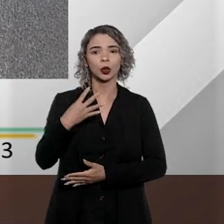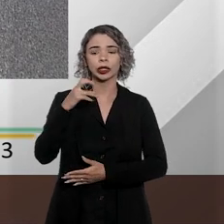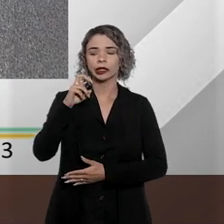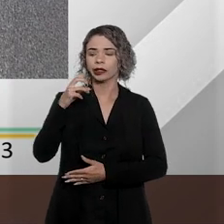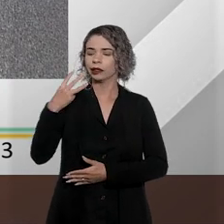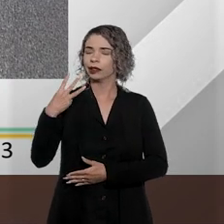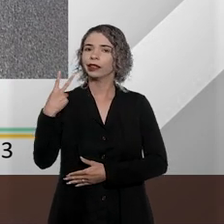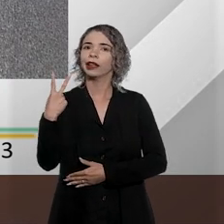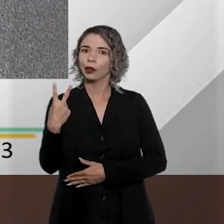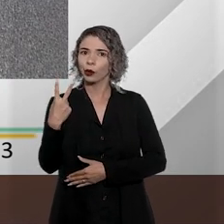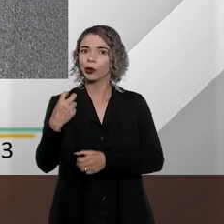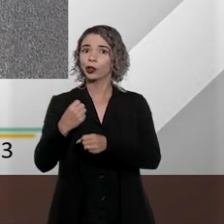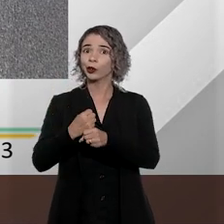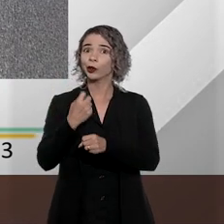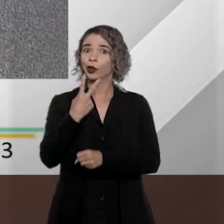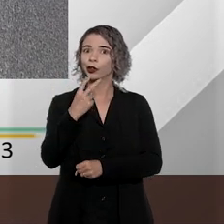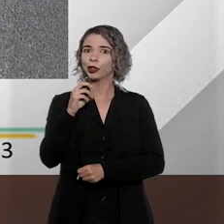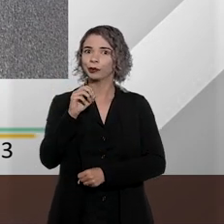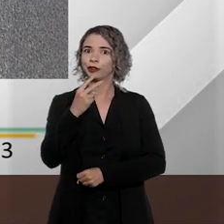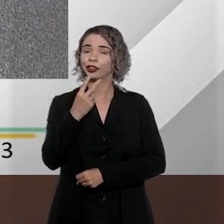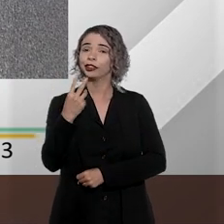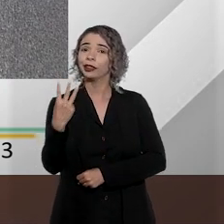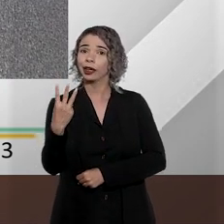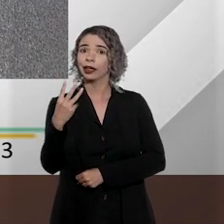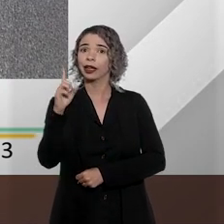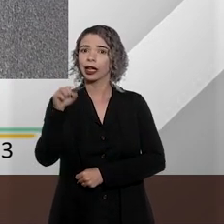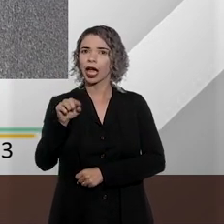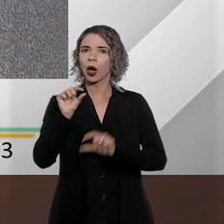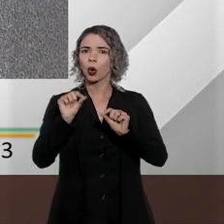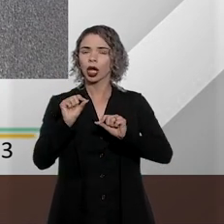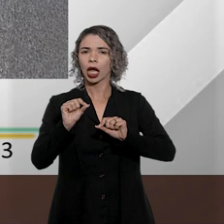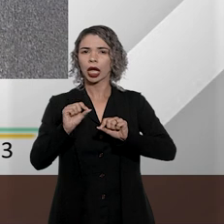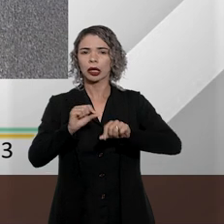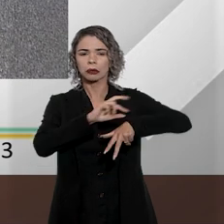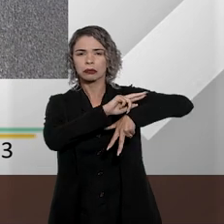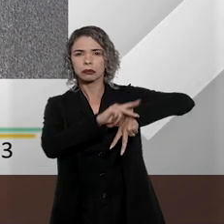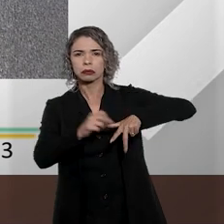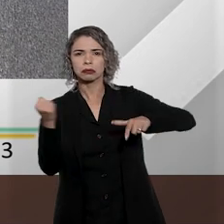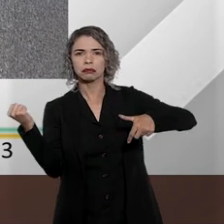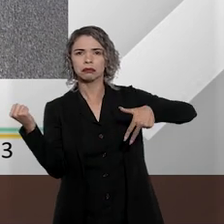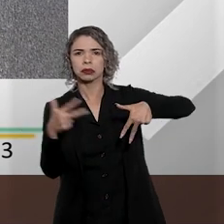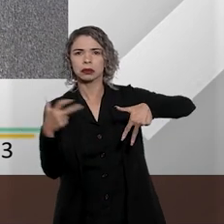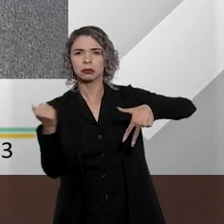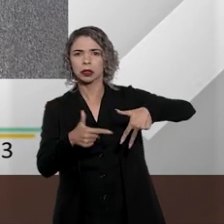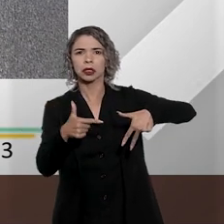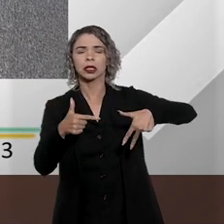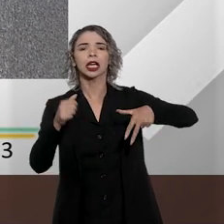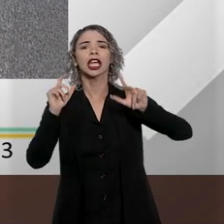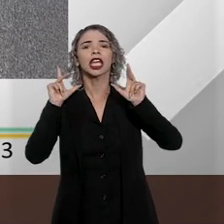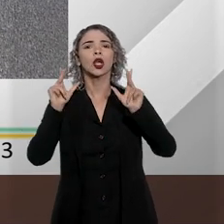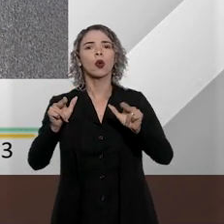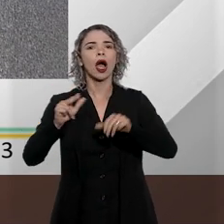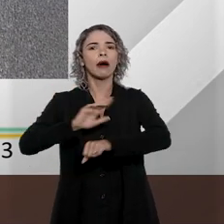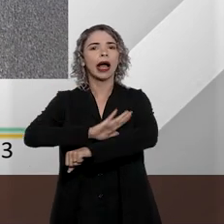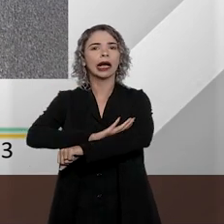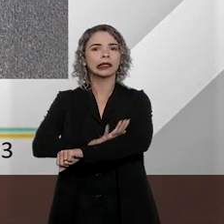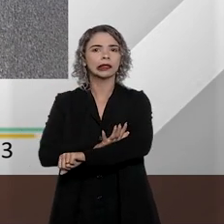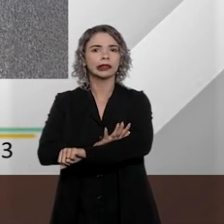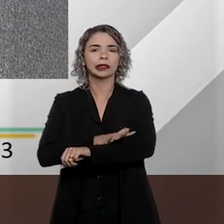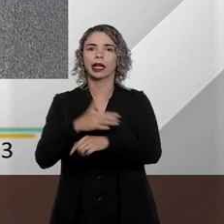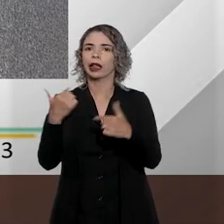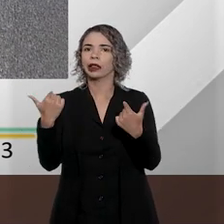.532 de 2023 que equiparou a injúria racial com o crime de racismo tornando-a